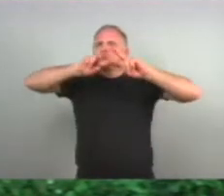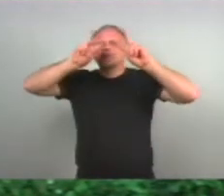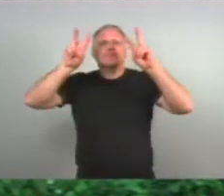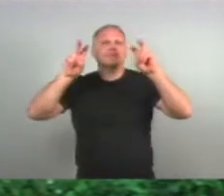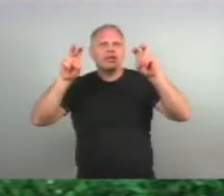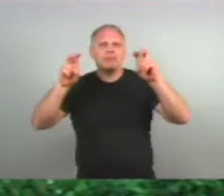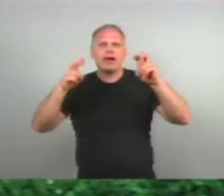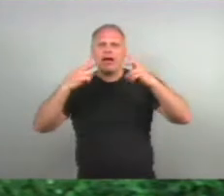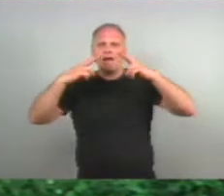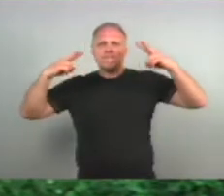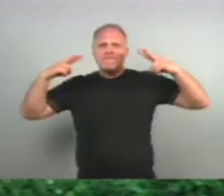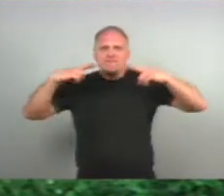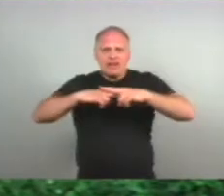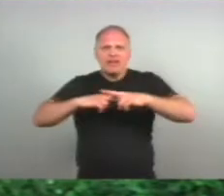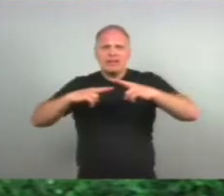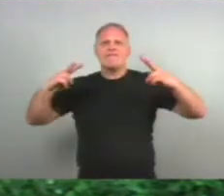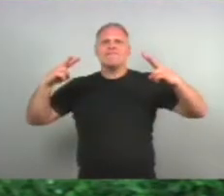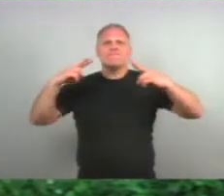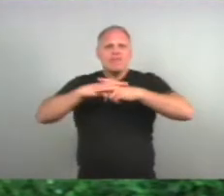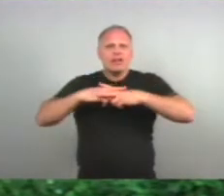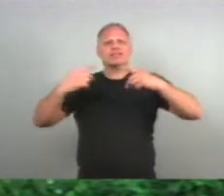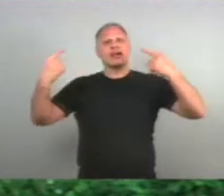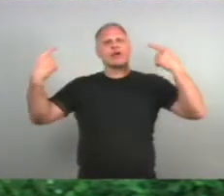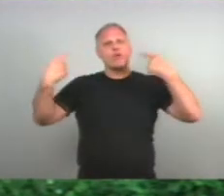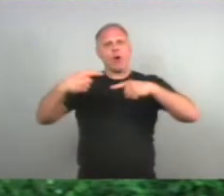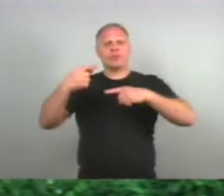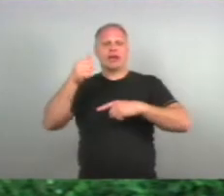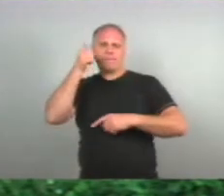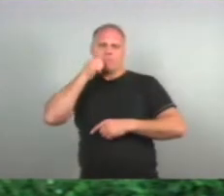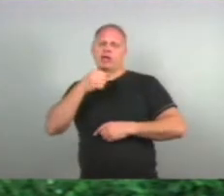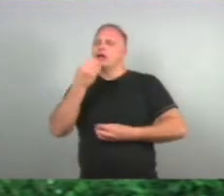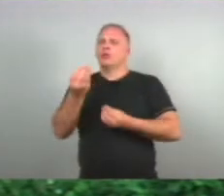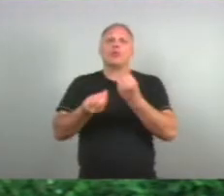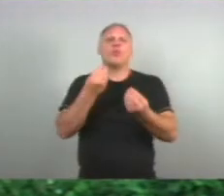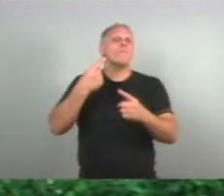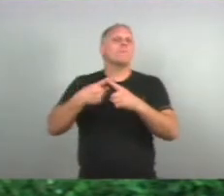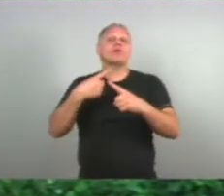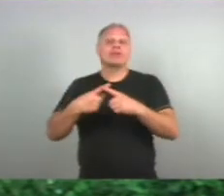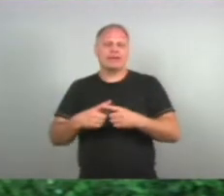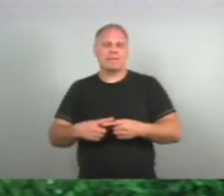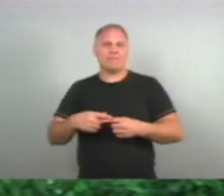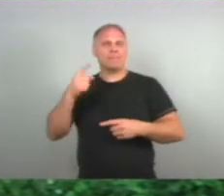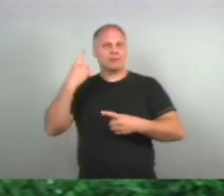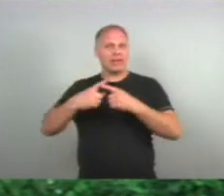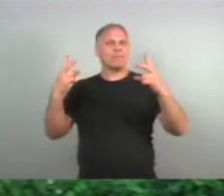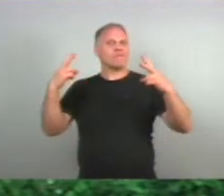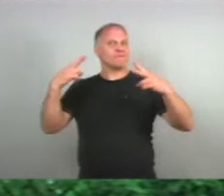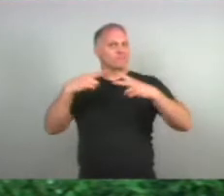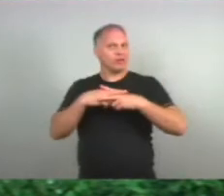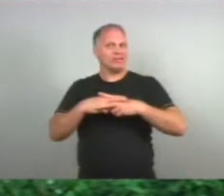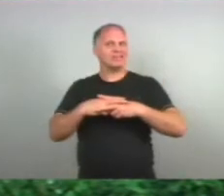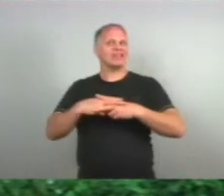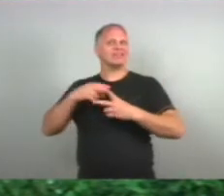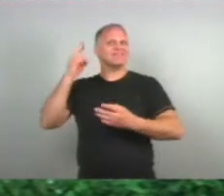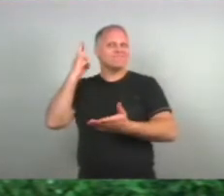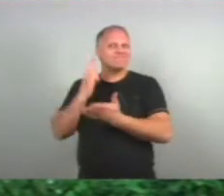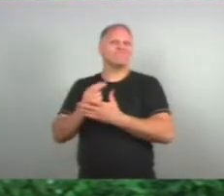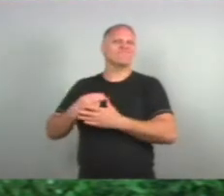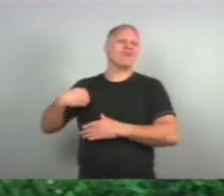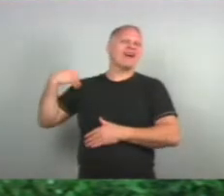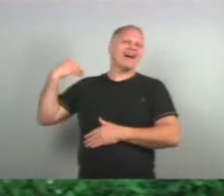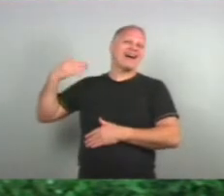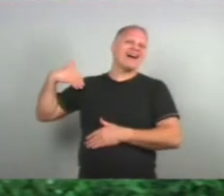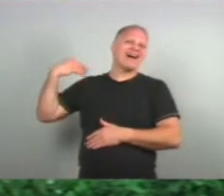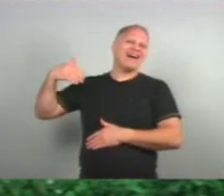a violência contra a mulher Por que violência contra a mulher? Porque é uma violência Que vem vindo de sempre De